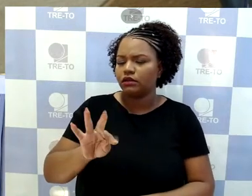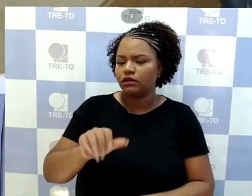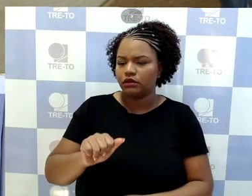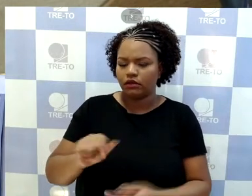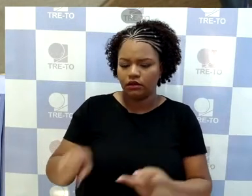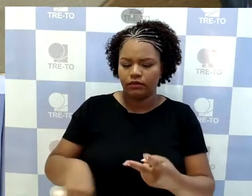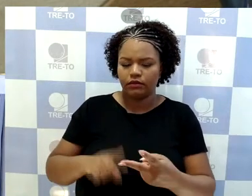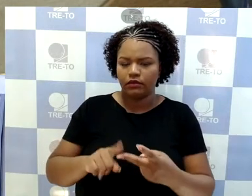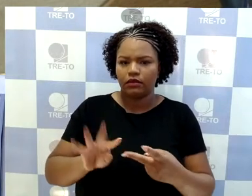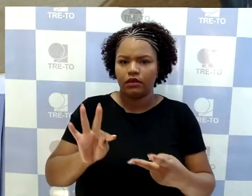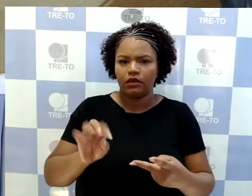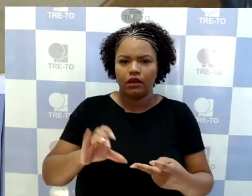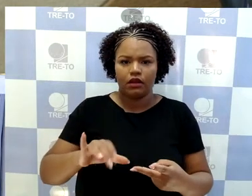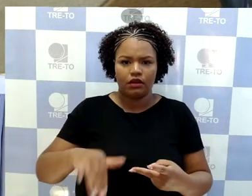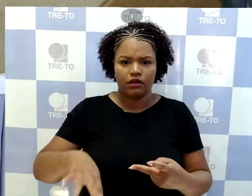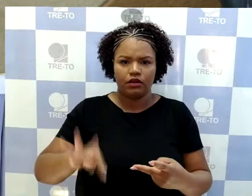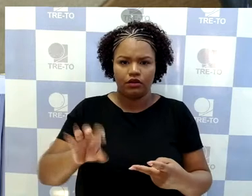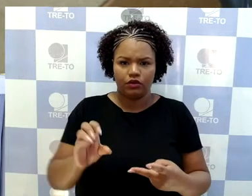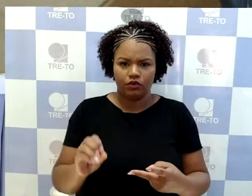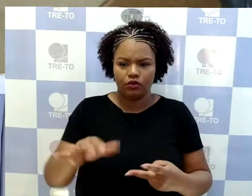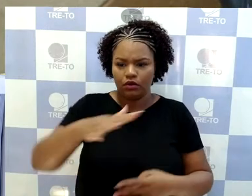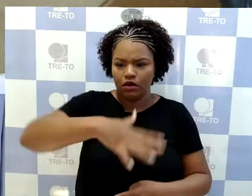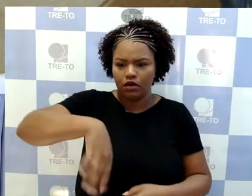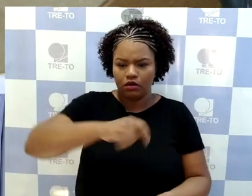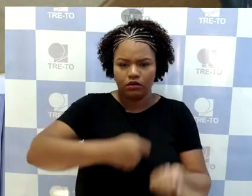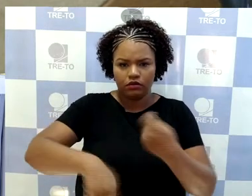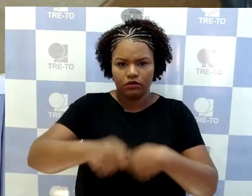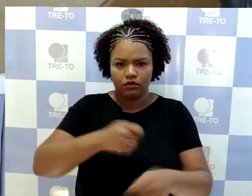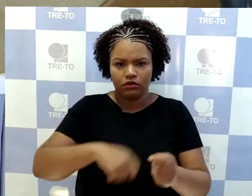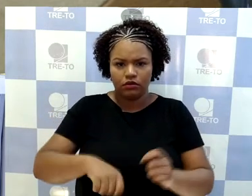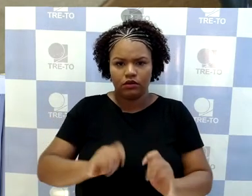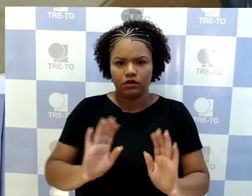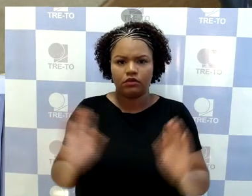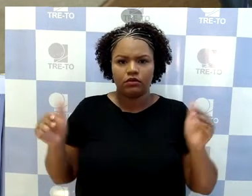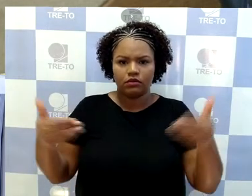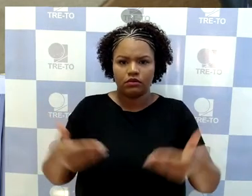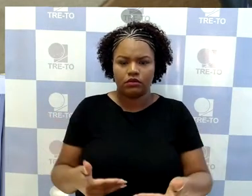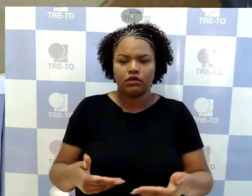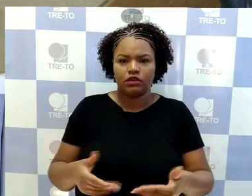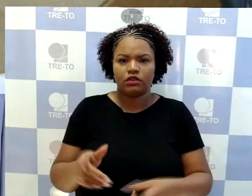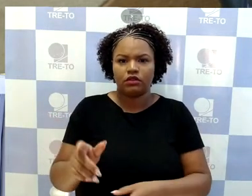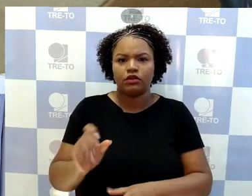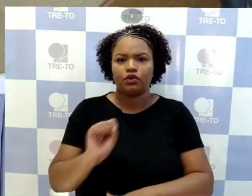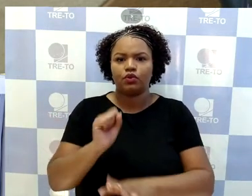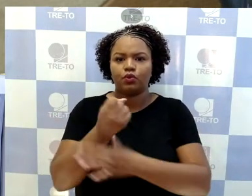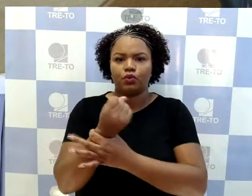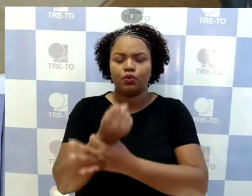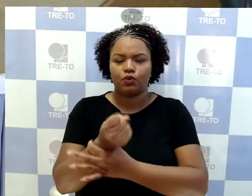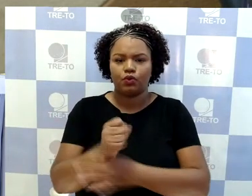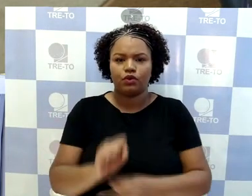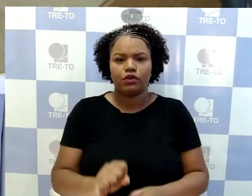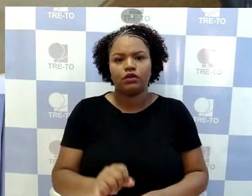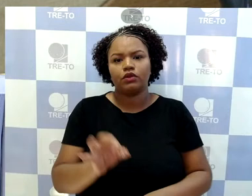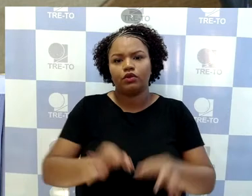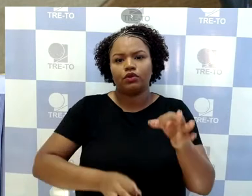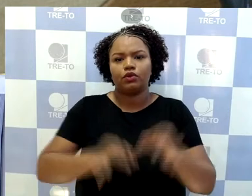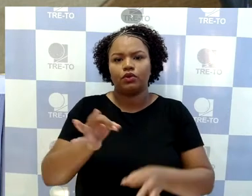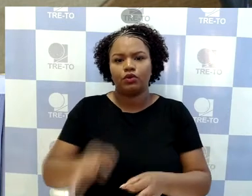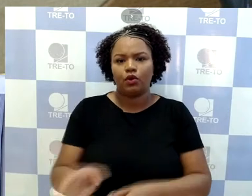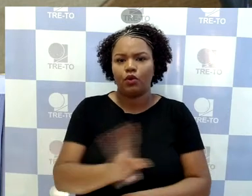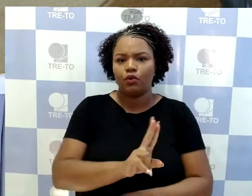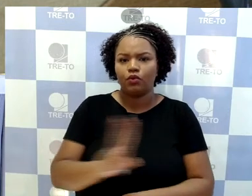administrativa, especialidade de segurança judiciária, qualificando-a como polícia